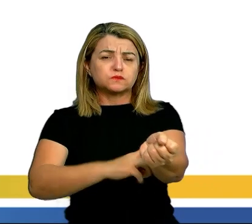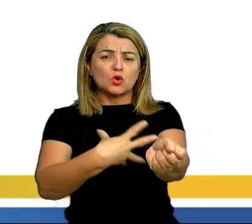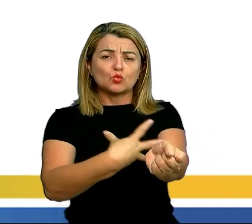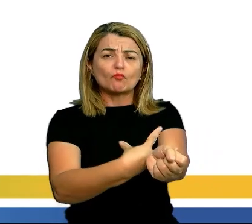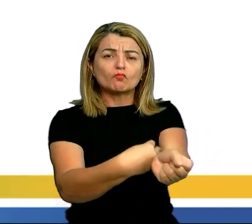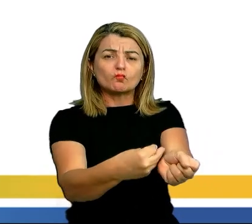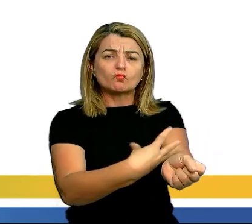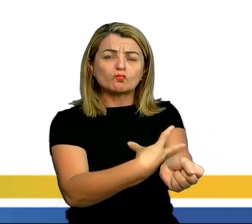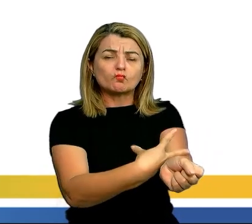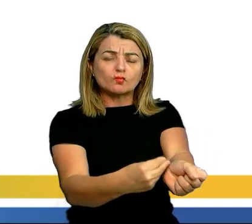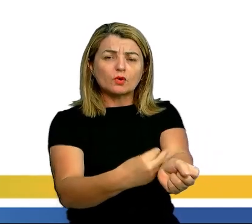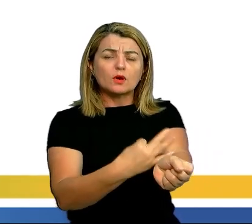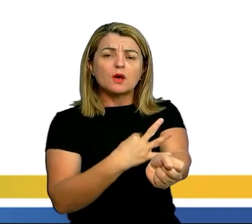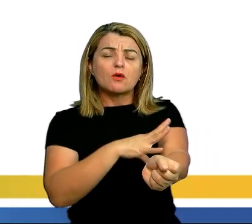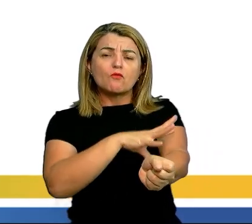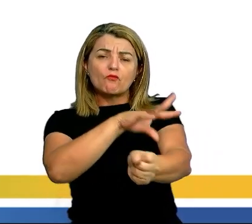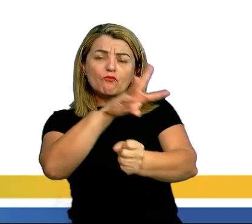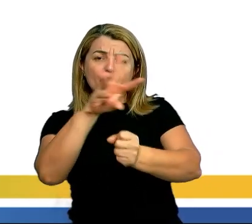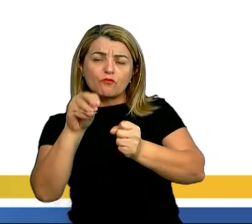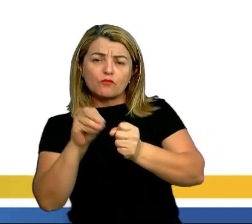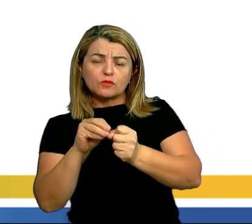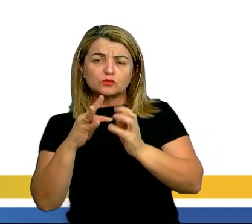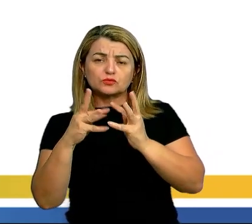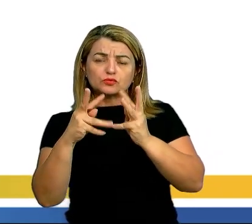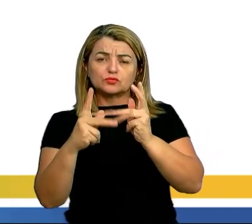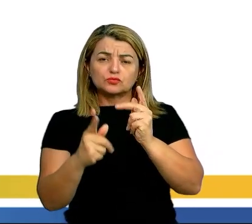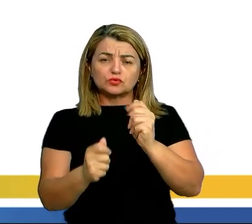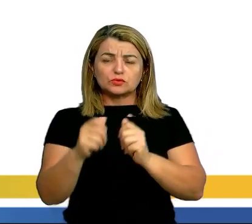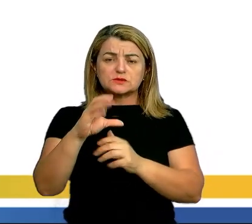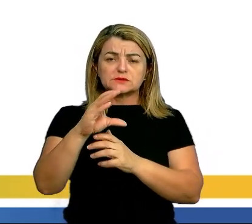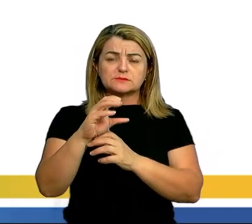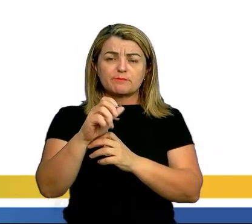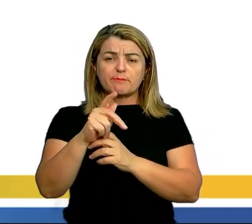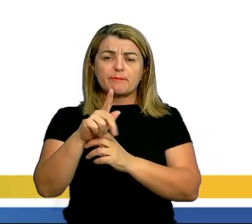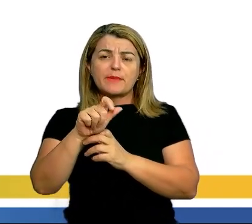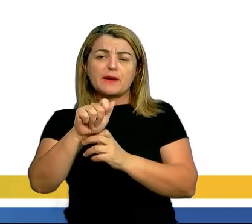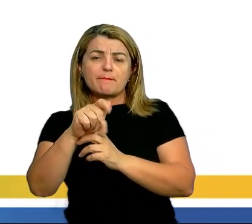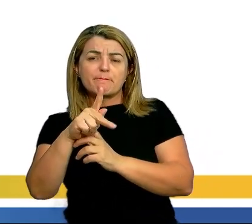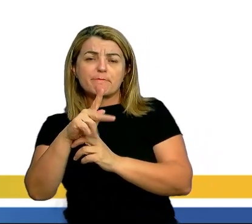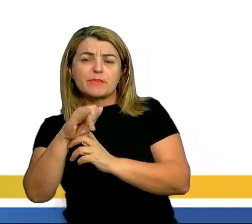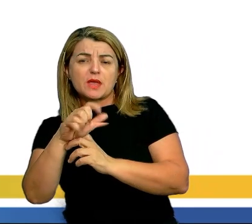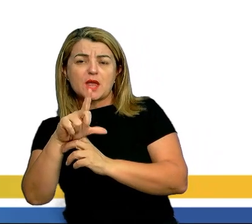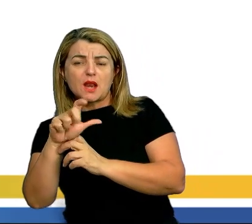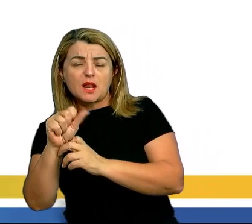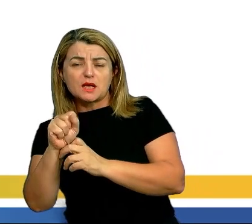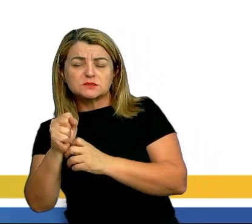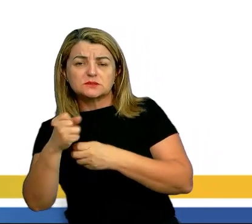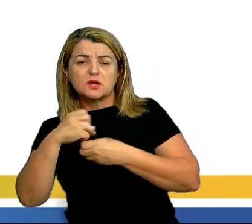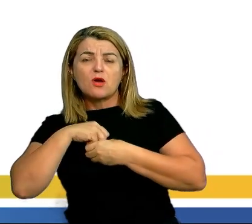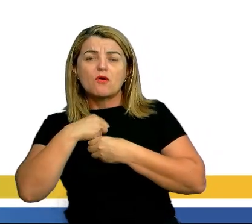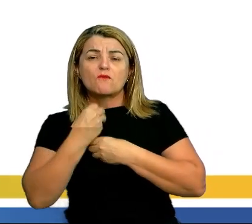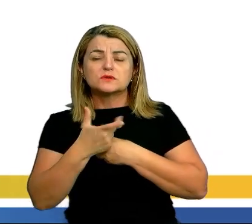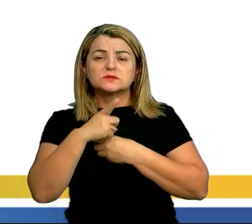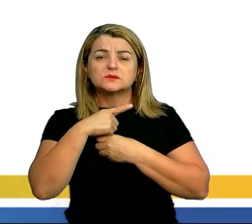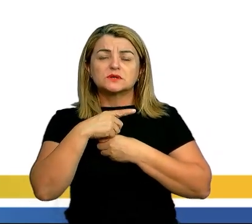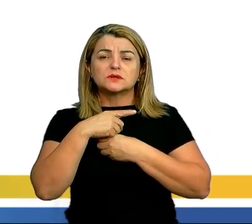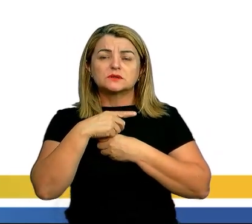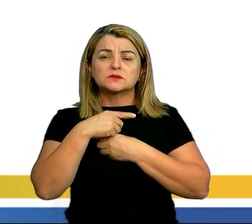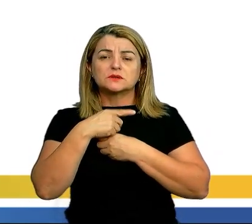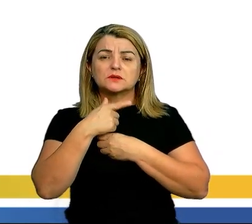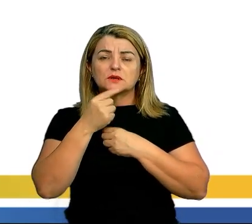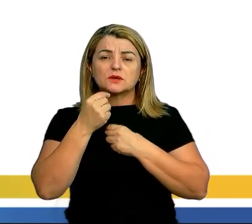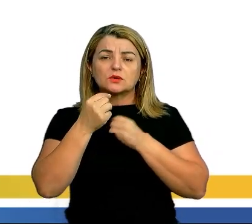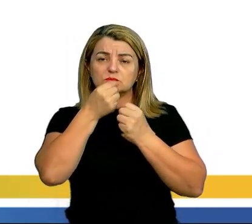fora. Por todas as papilas, fora de tudo com o que eu sinto. Tenho os lábios secos,